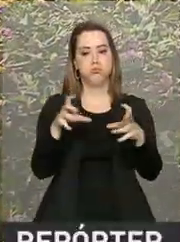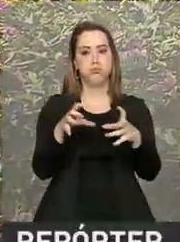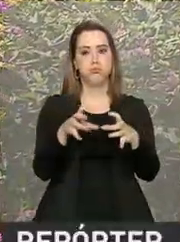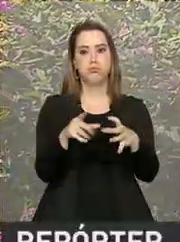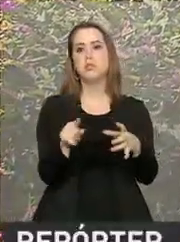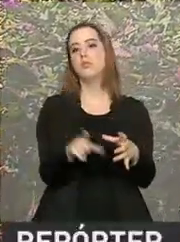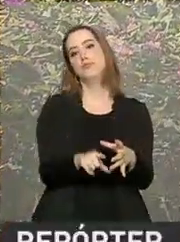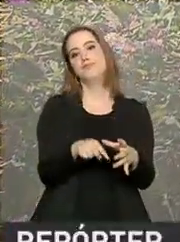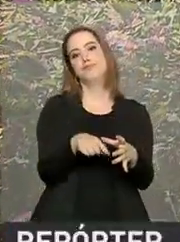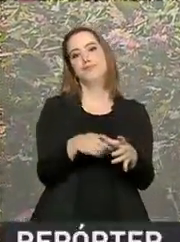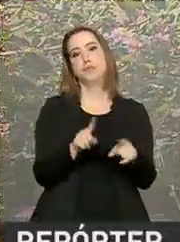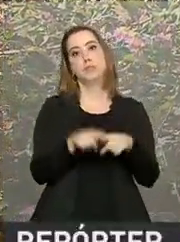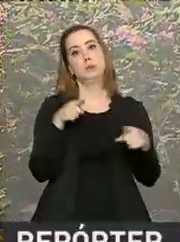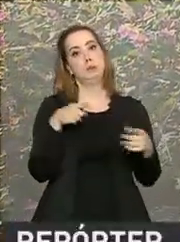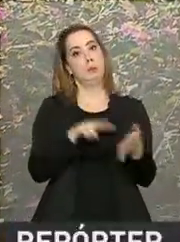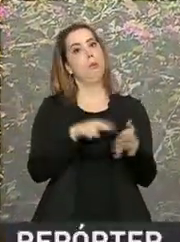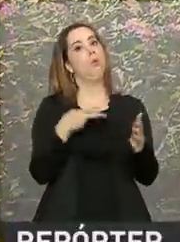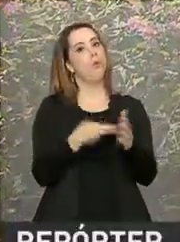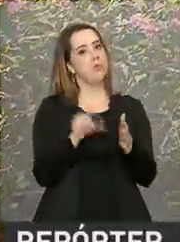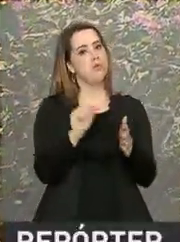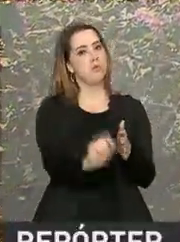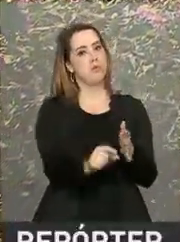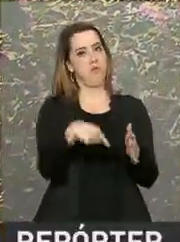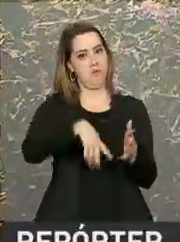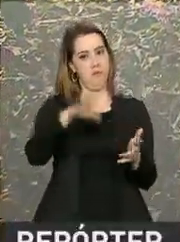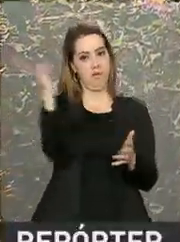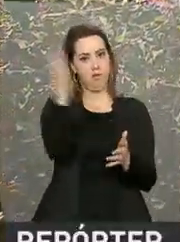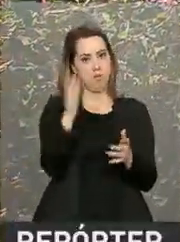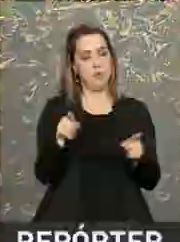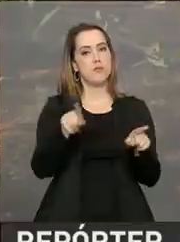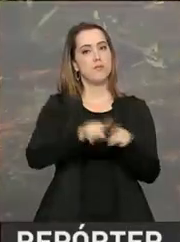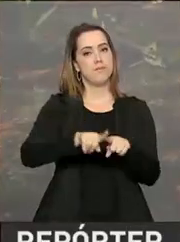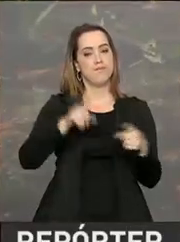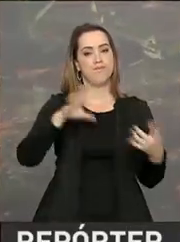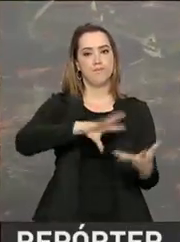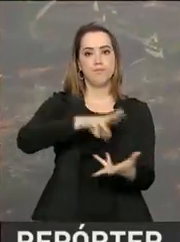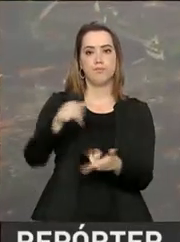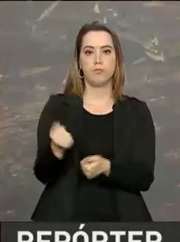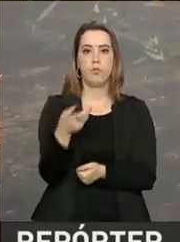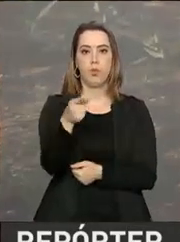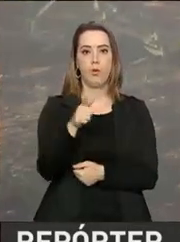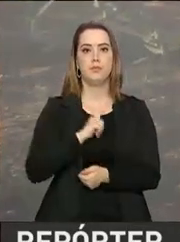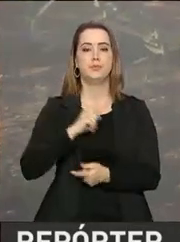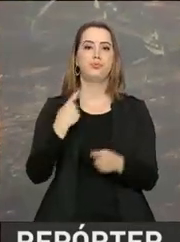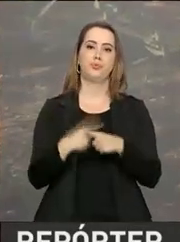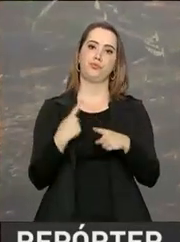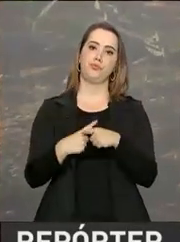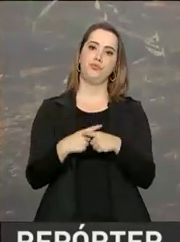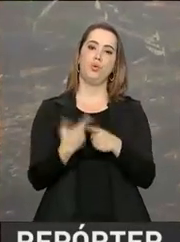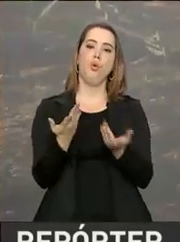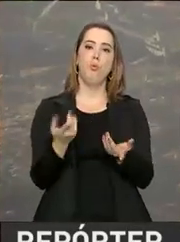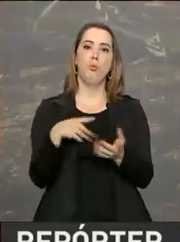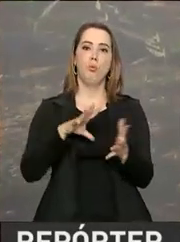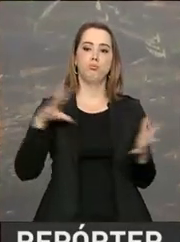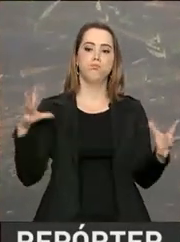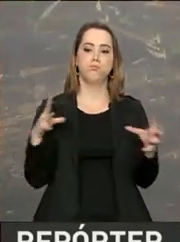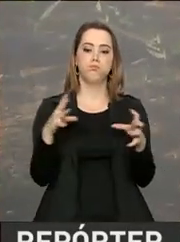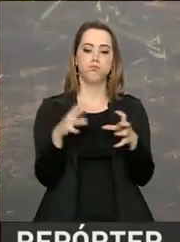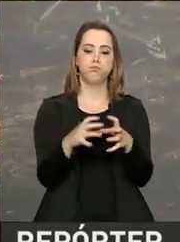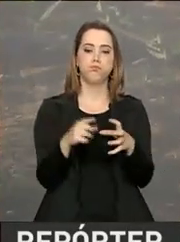enxames. E isso não está acontecendo só no Brasil, mas em todo o mundo. O uso intensivo de produtos